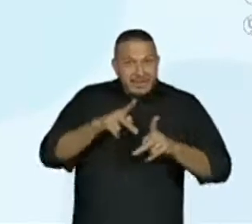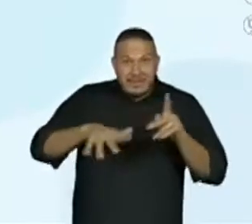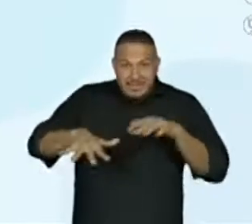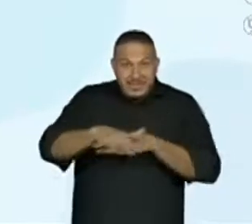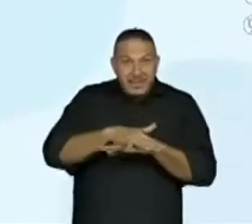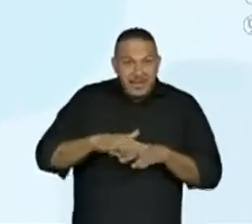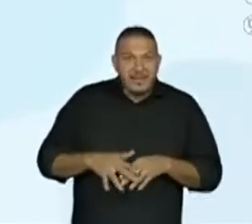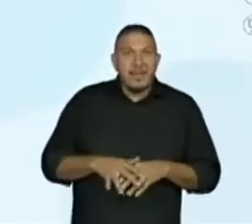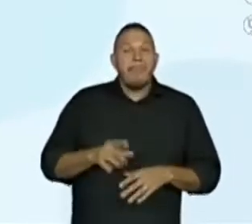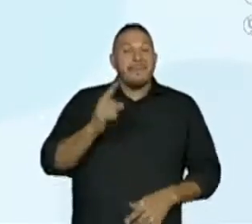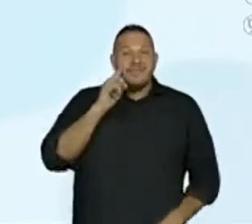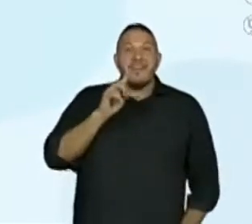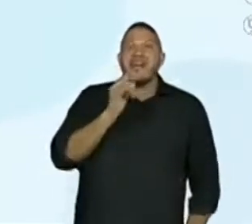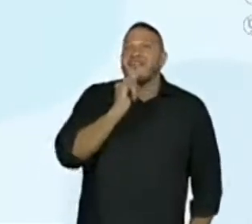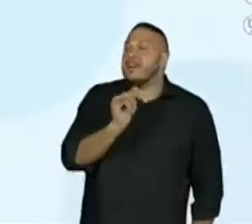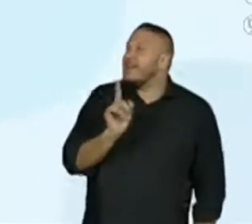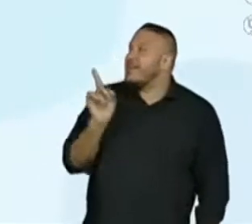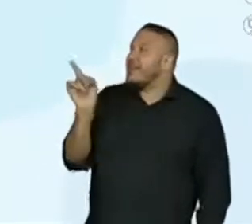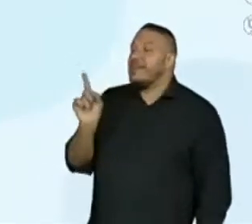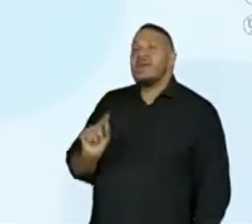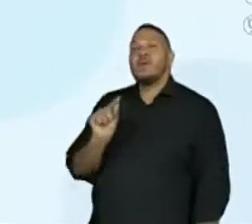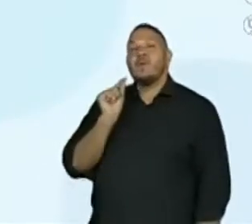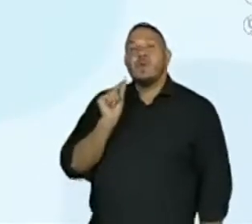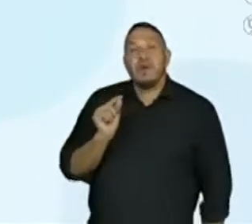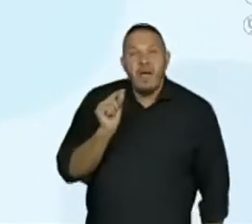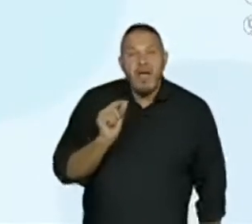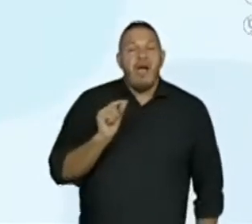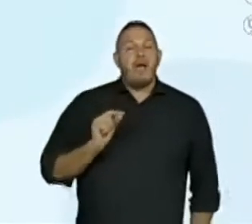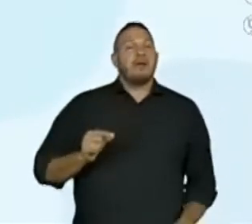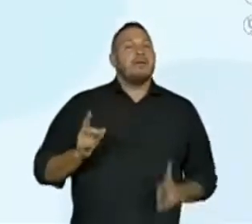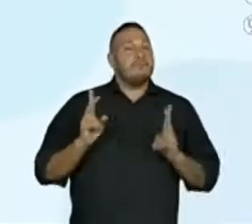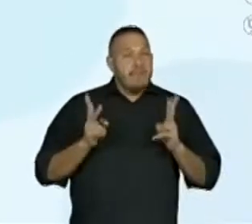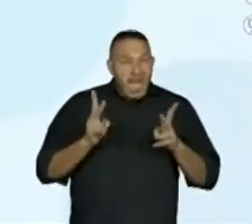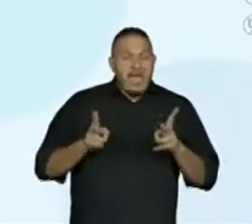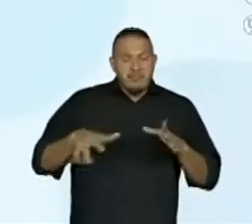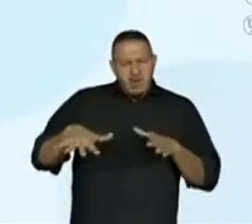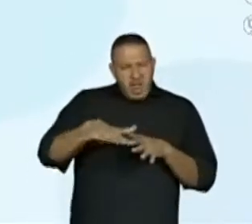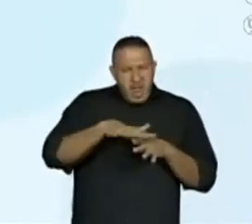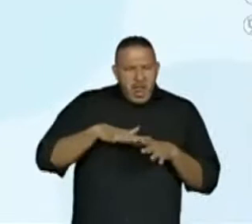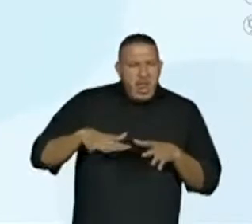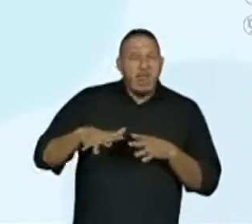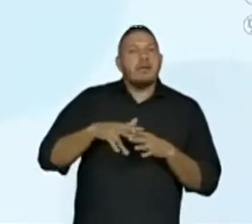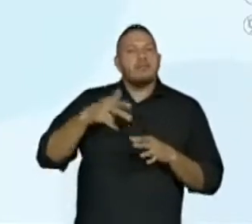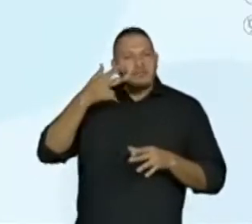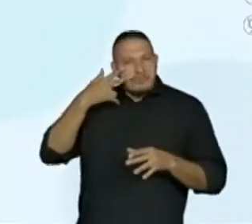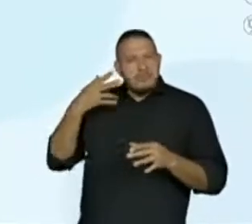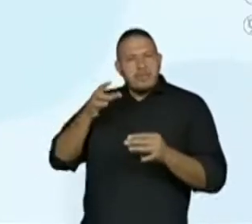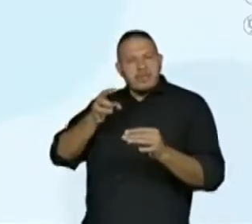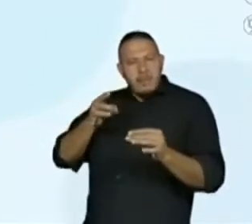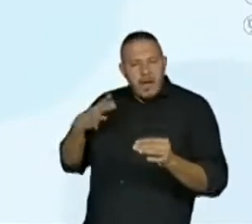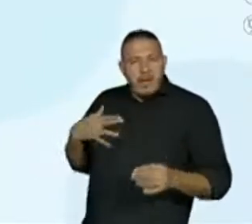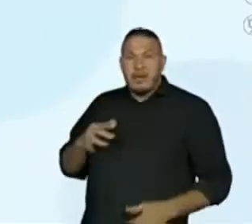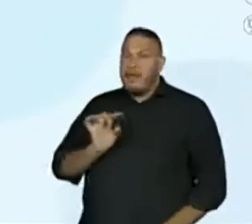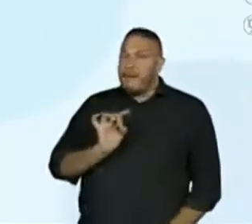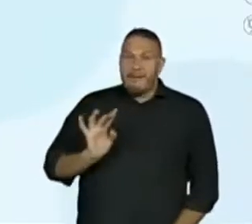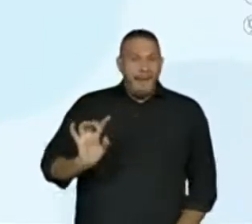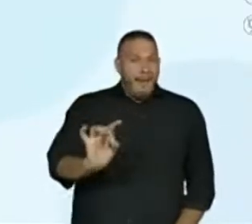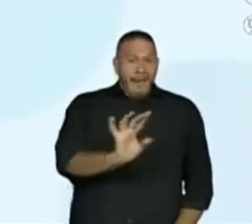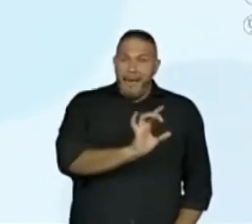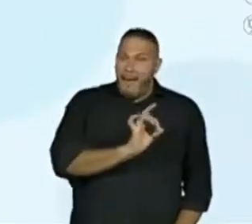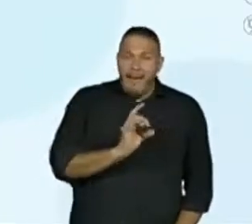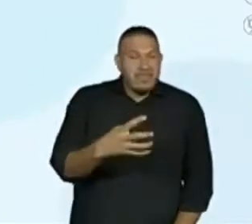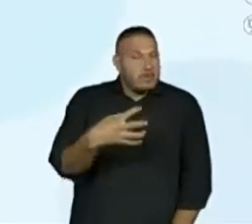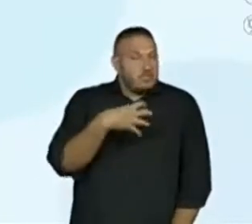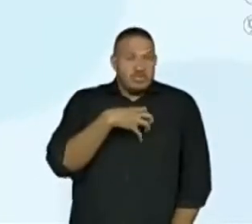vale ressaltar que mesmo entre os povos indígenas bom cada povo tem uma maneira